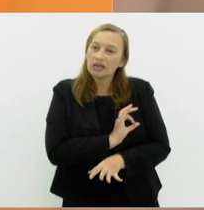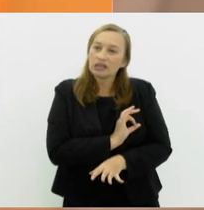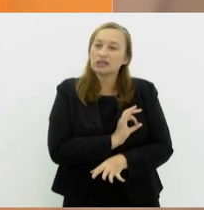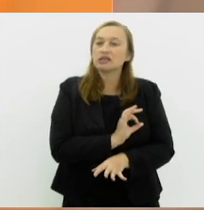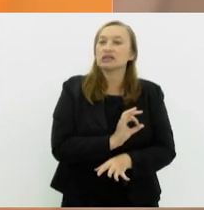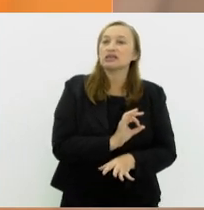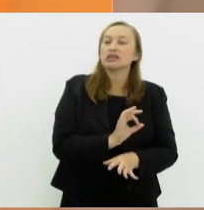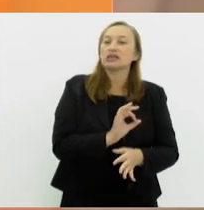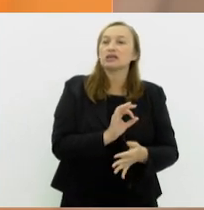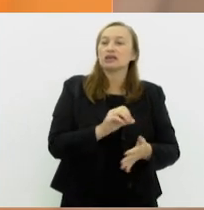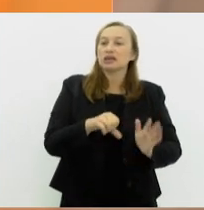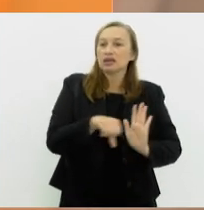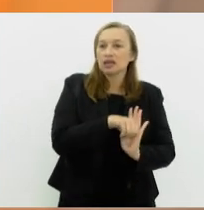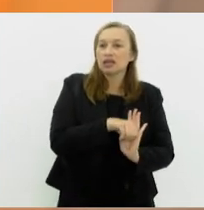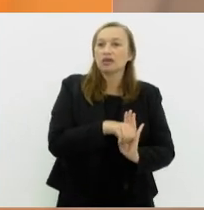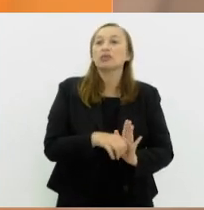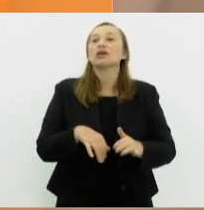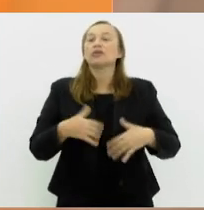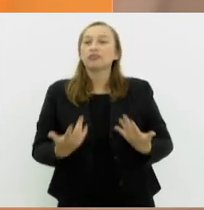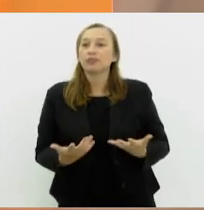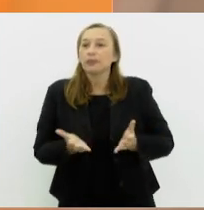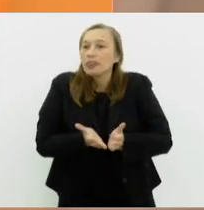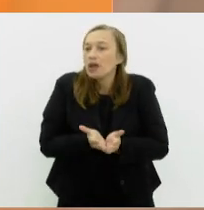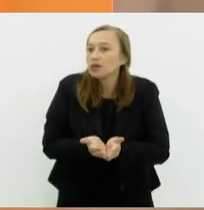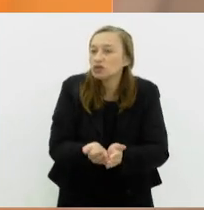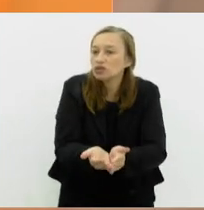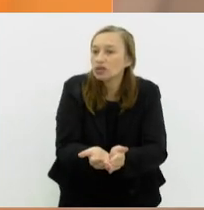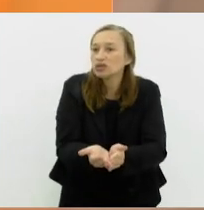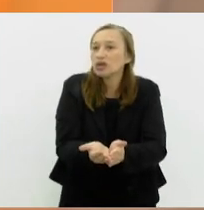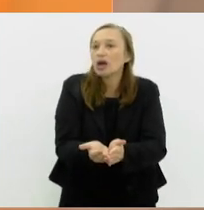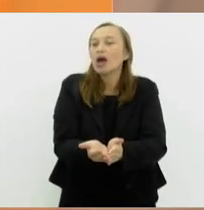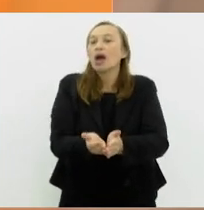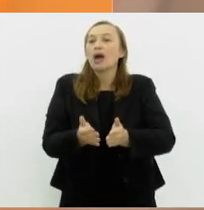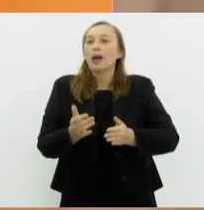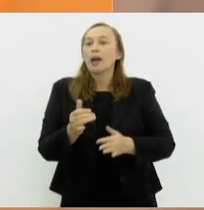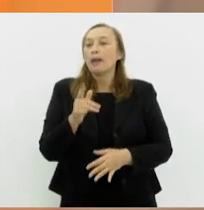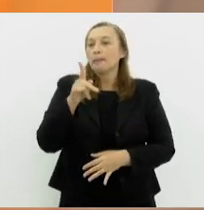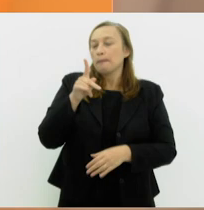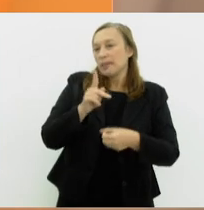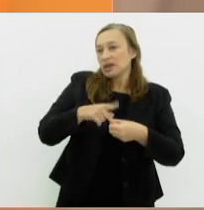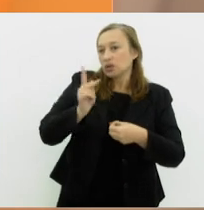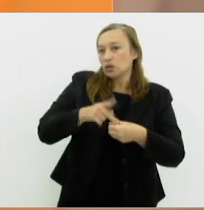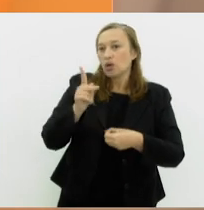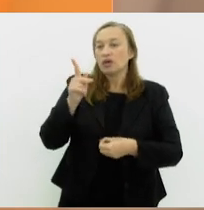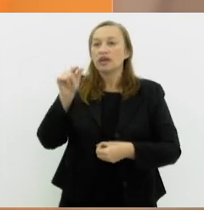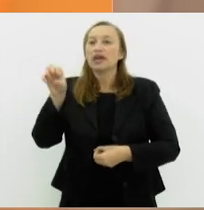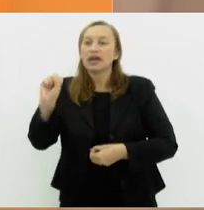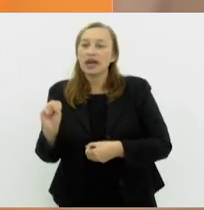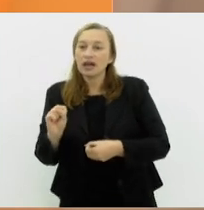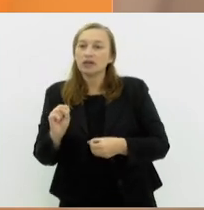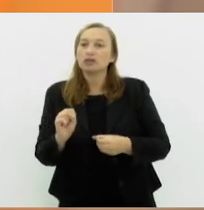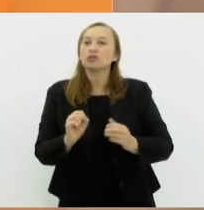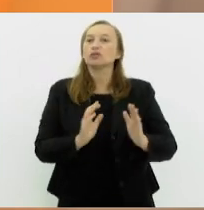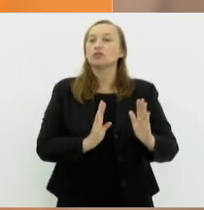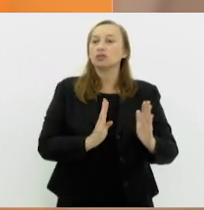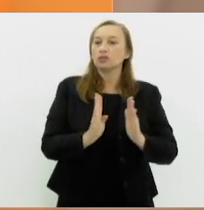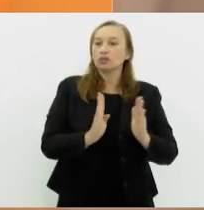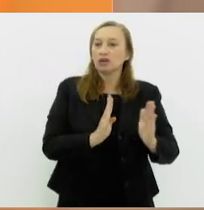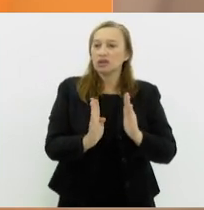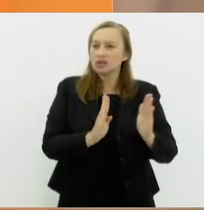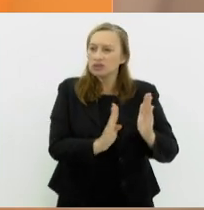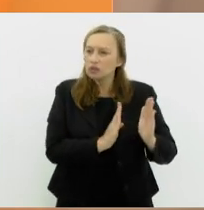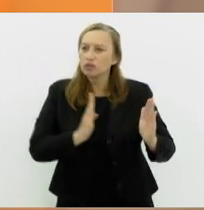Comissão Especial da Indústria Naval, Offshore Petróleo e Gás, que solicita a prorrogação do trabalho do grupo